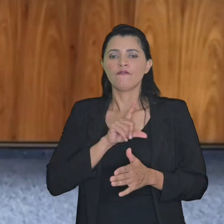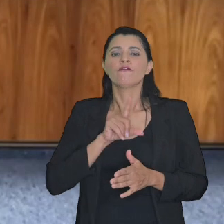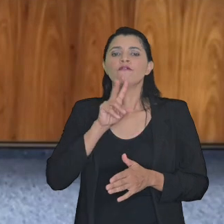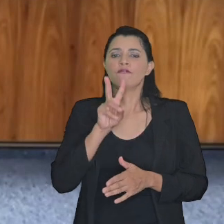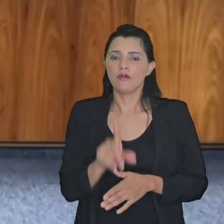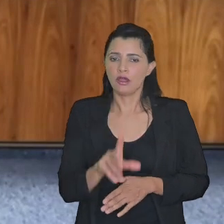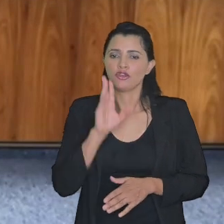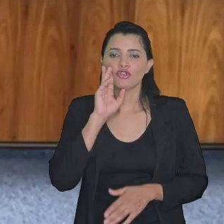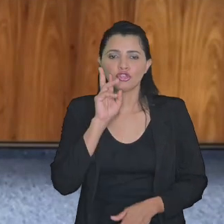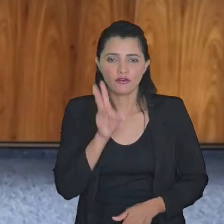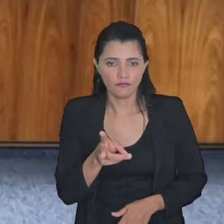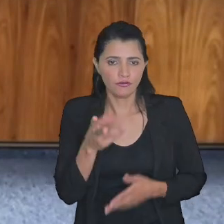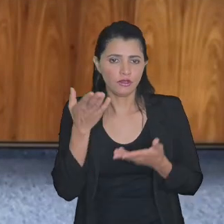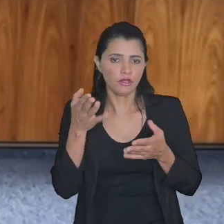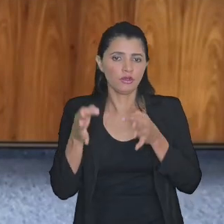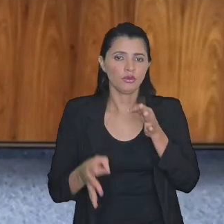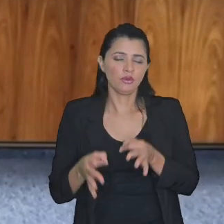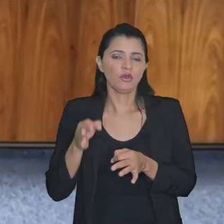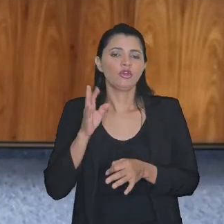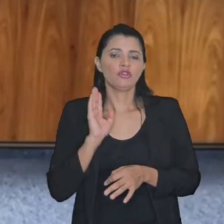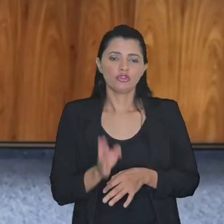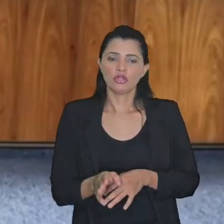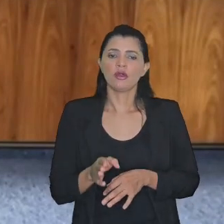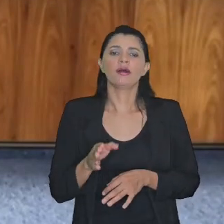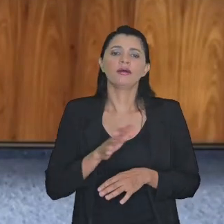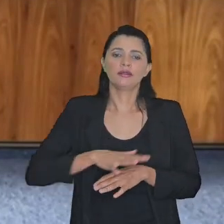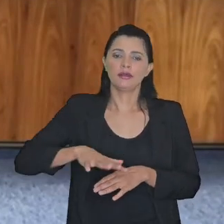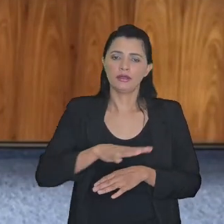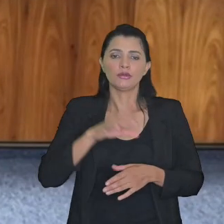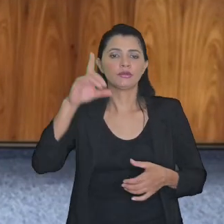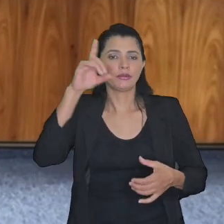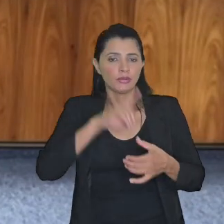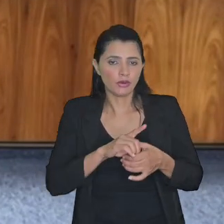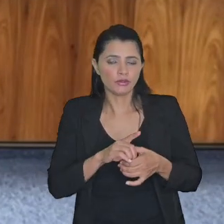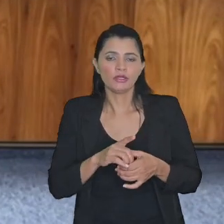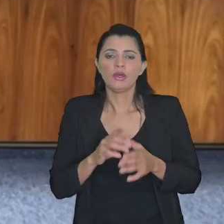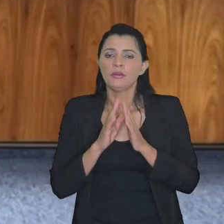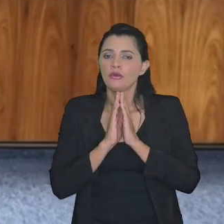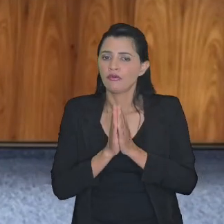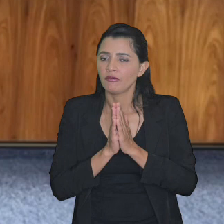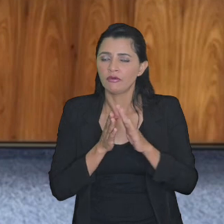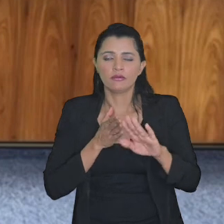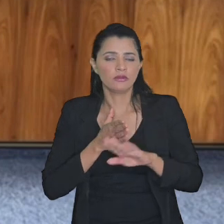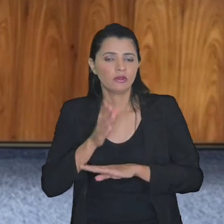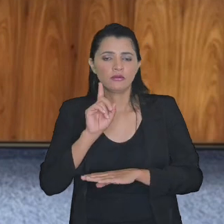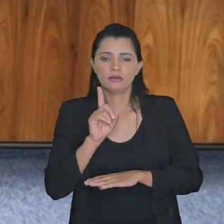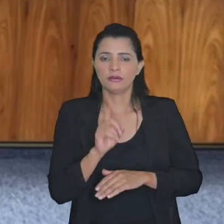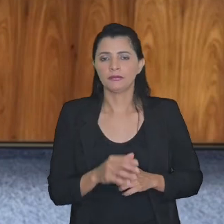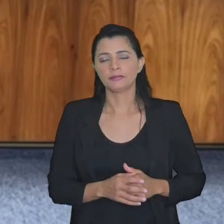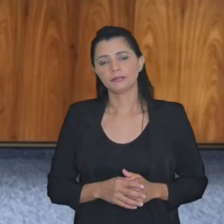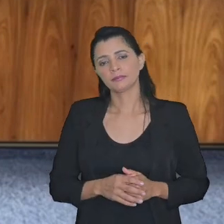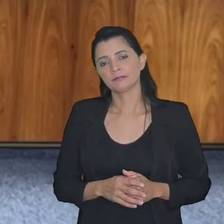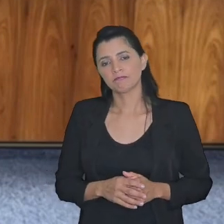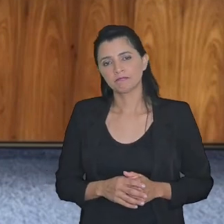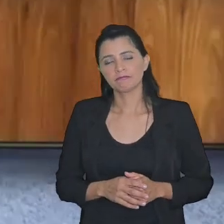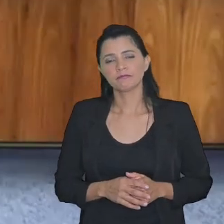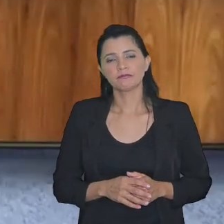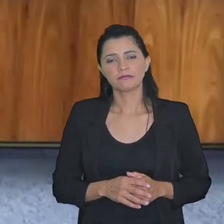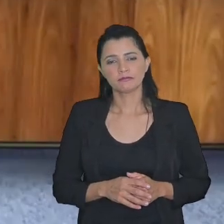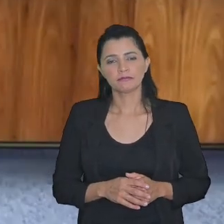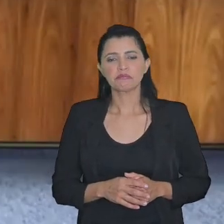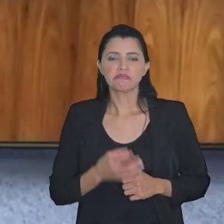a gente já viu essa judicialização né doutor Paulo no âmbito dos depósitos então por favor não as repetemos muito